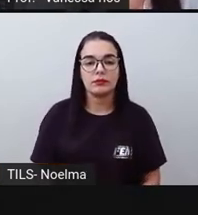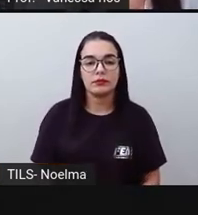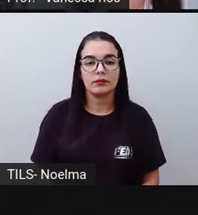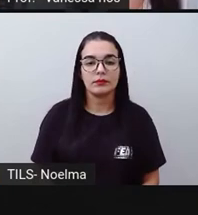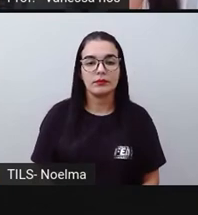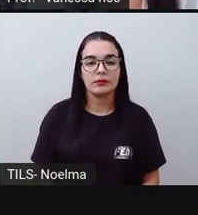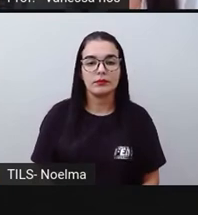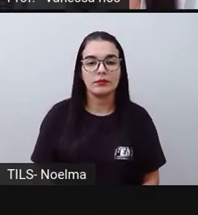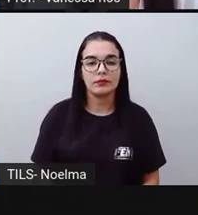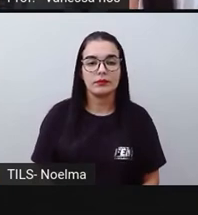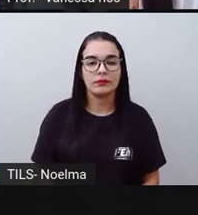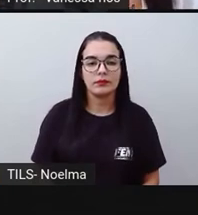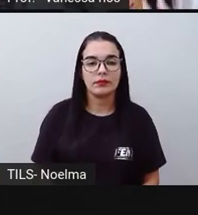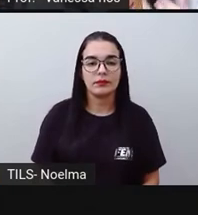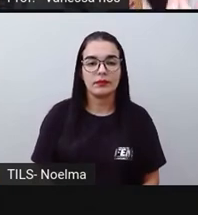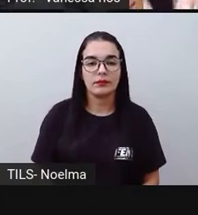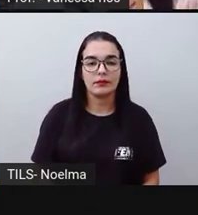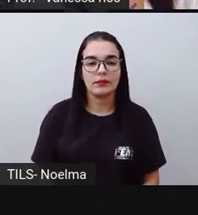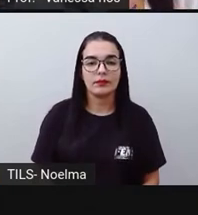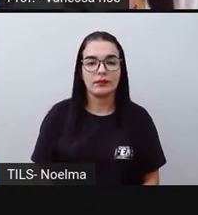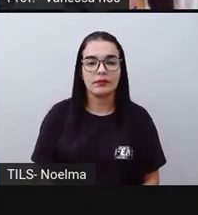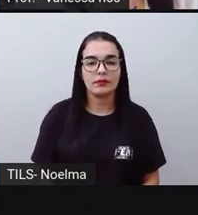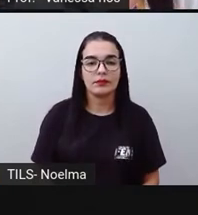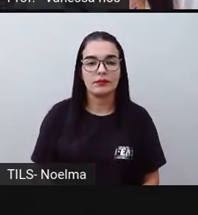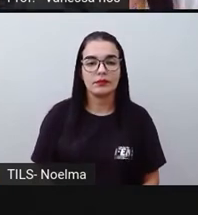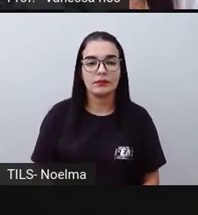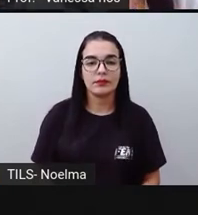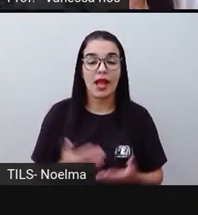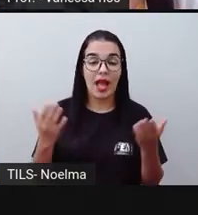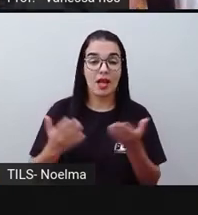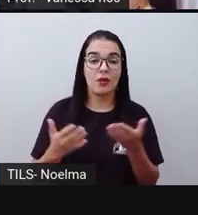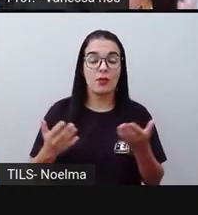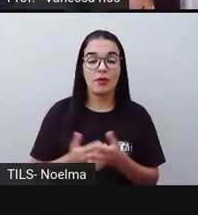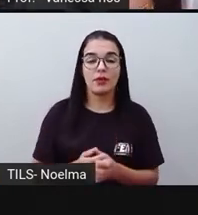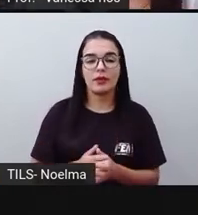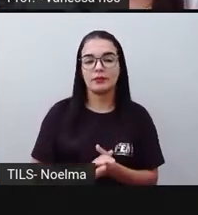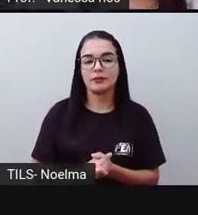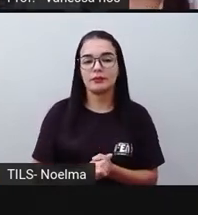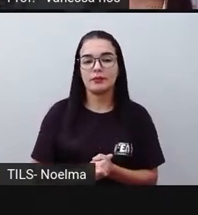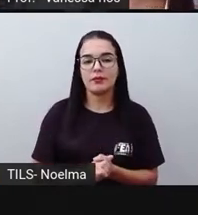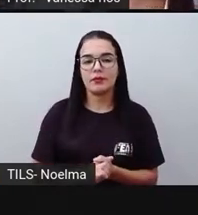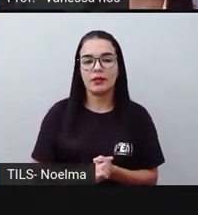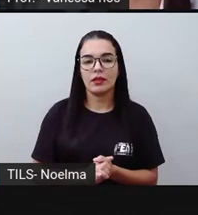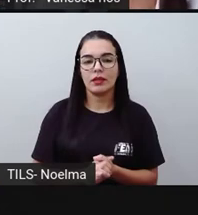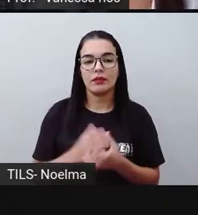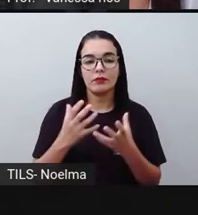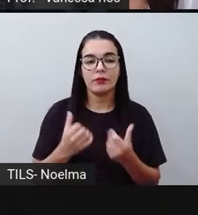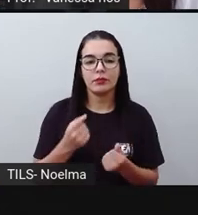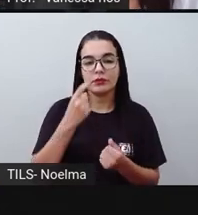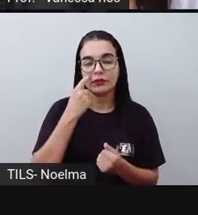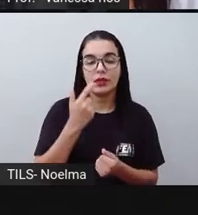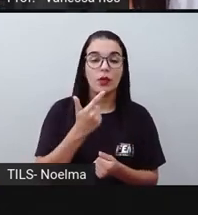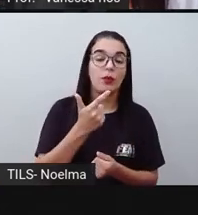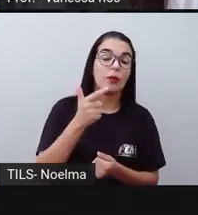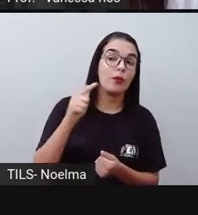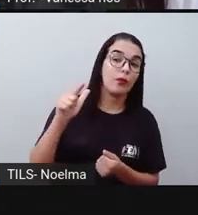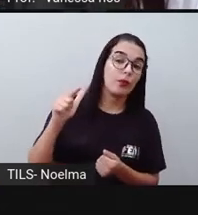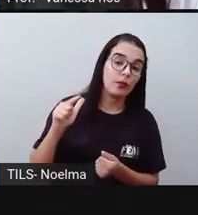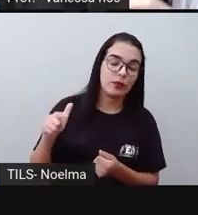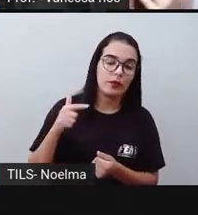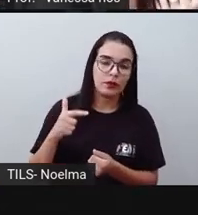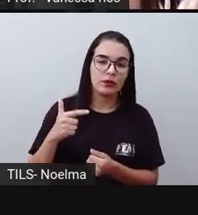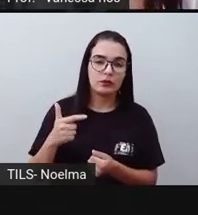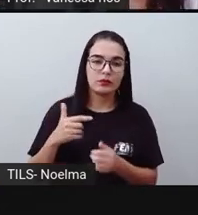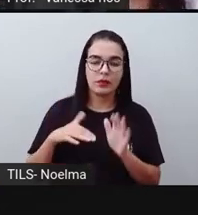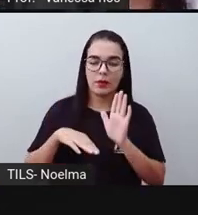E agora a gente chega em uma outra operação aí, não é? Em um outro processo para resolver, porque a gente já não está mais falando